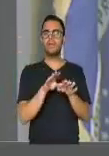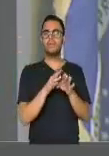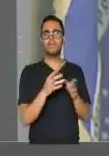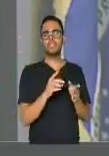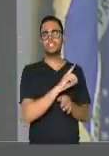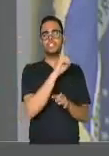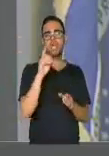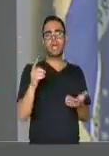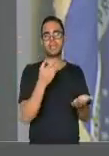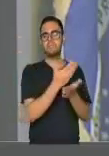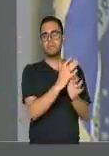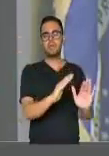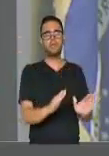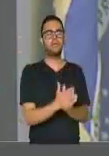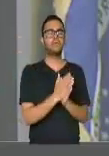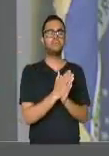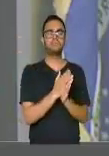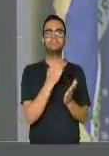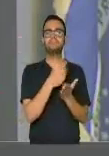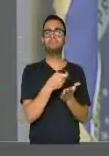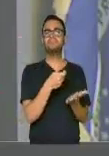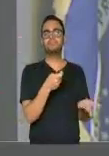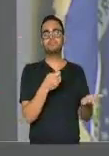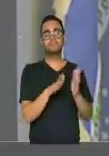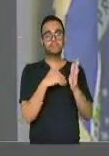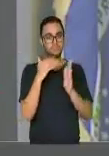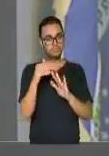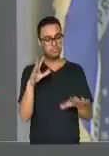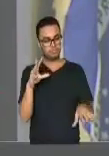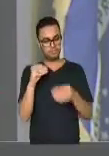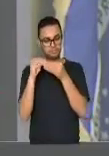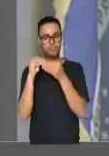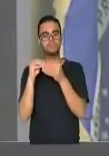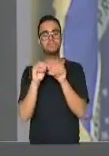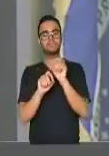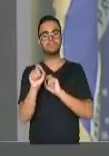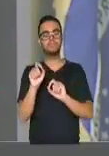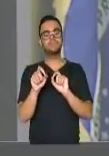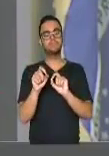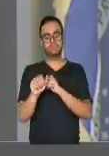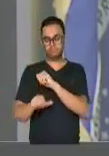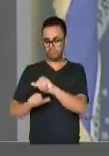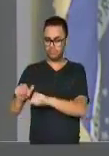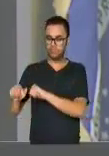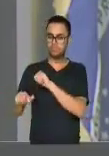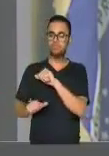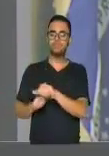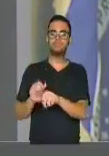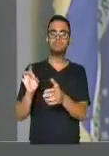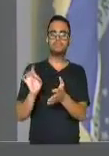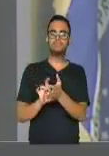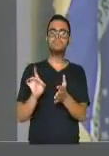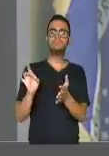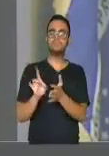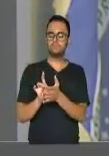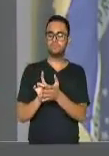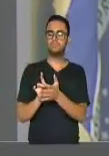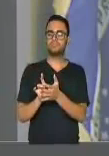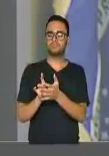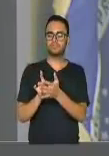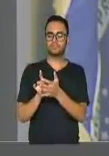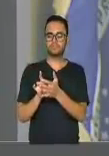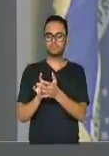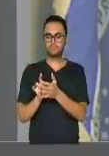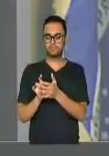tudo isso aí agregado ainda uma mudança radical na